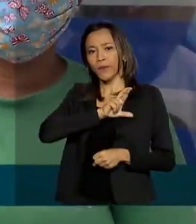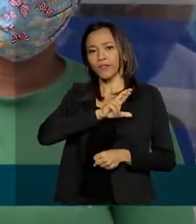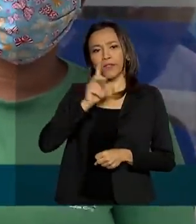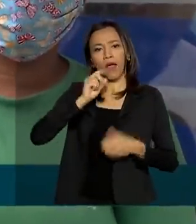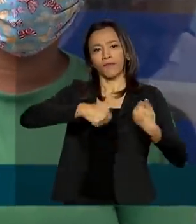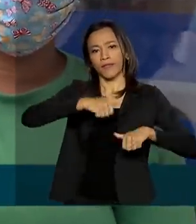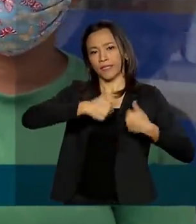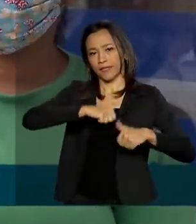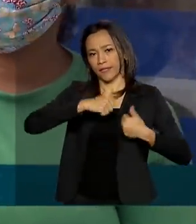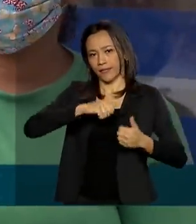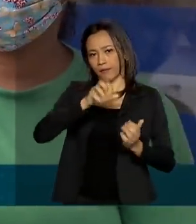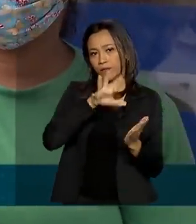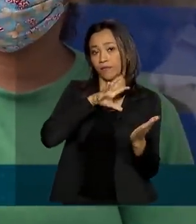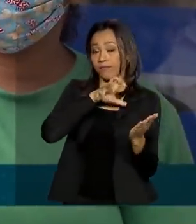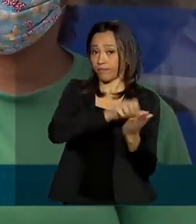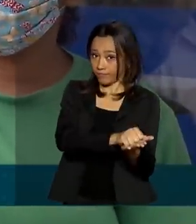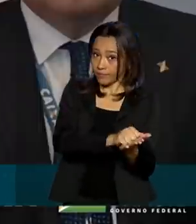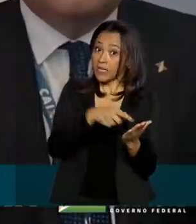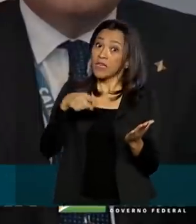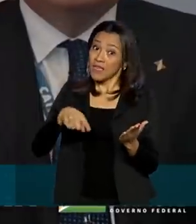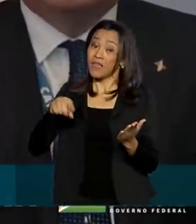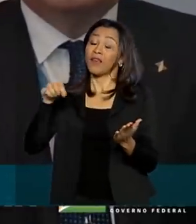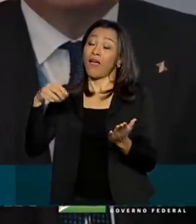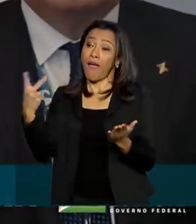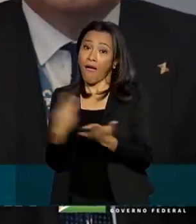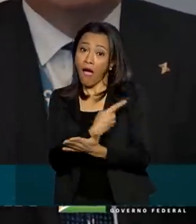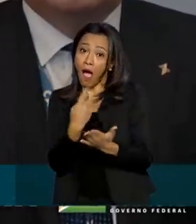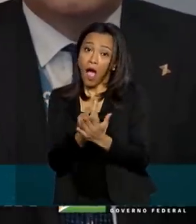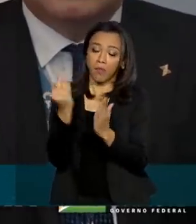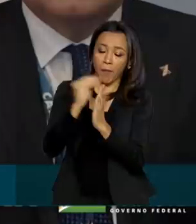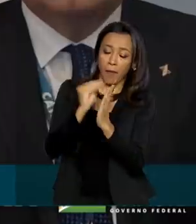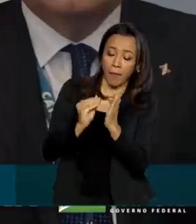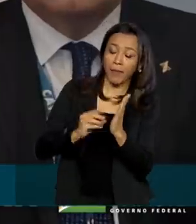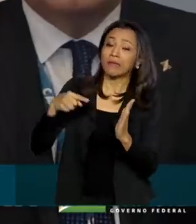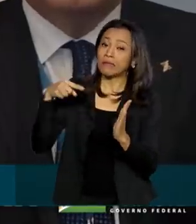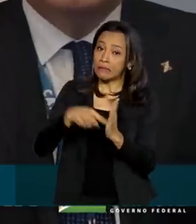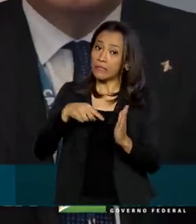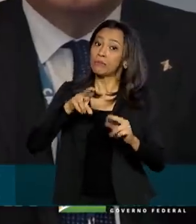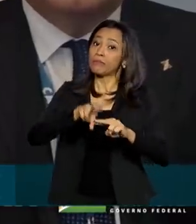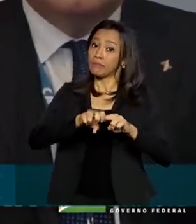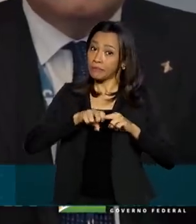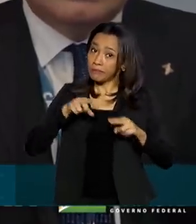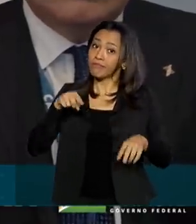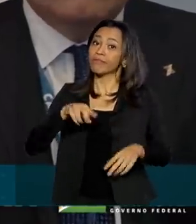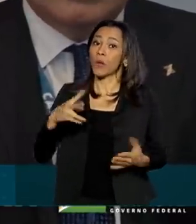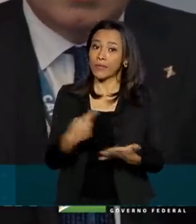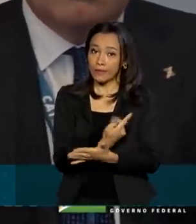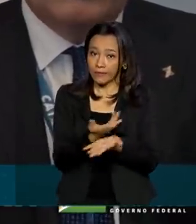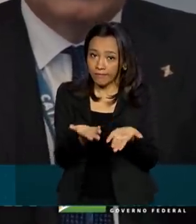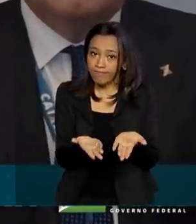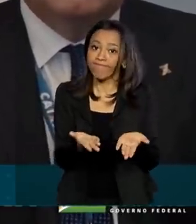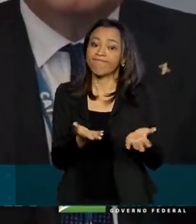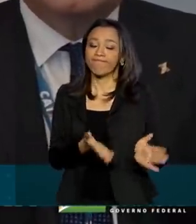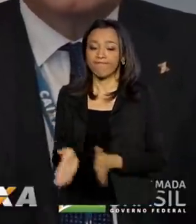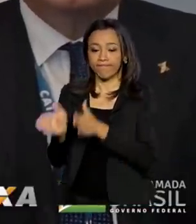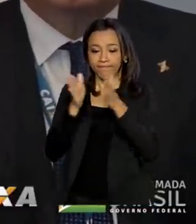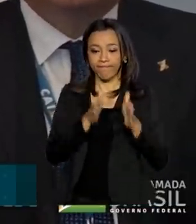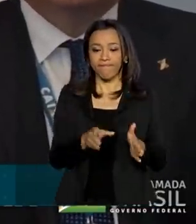incorretos podem ser o motivo para muitos cadastros que foram negados. Não há